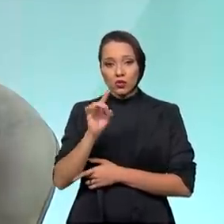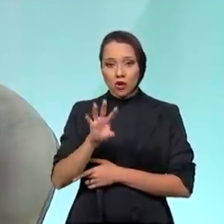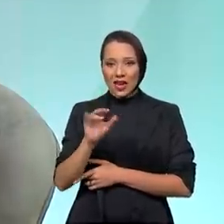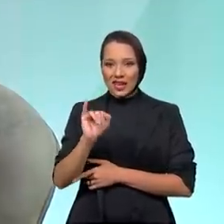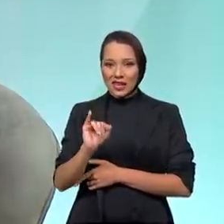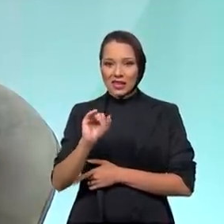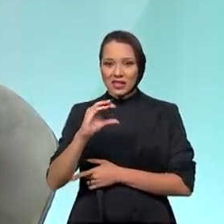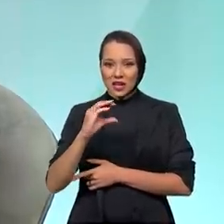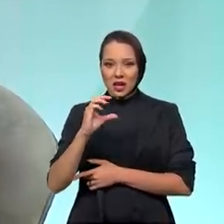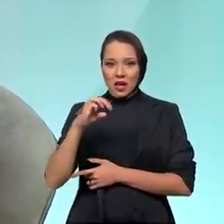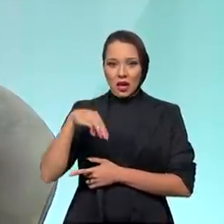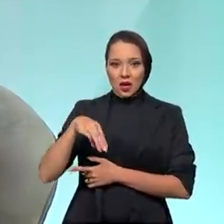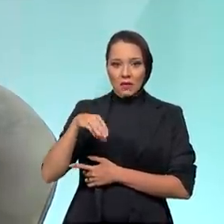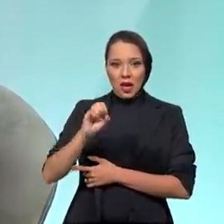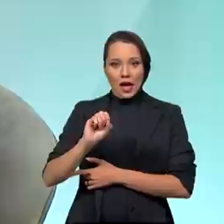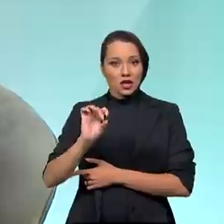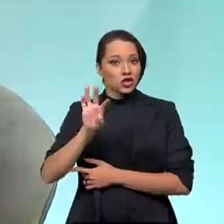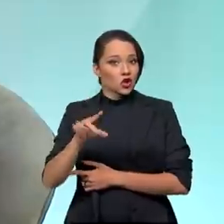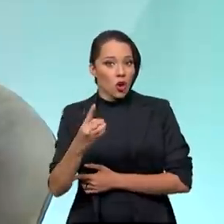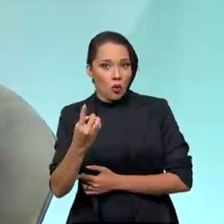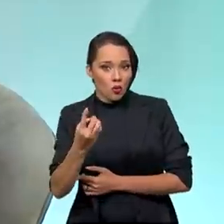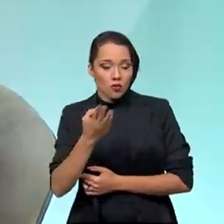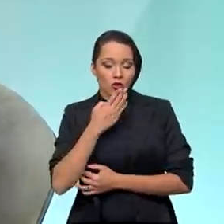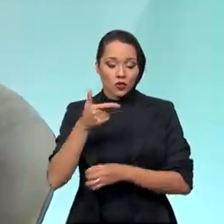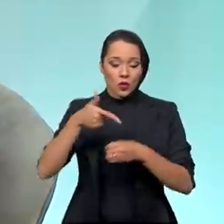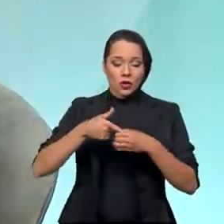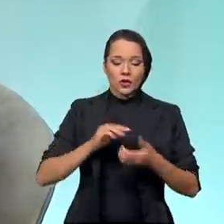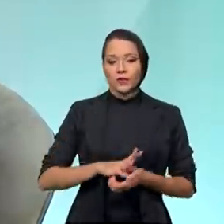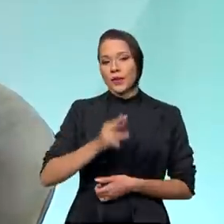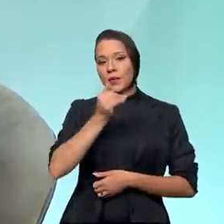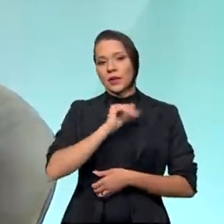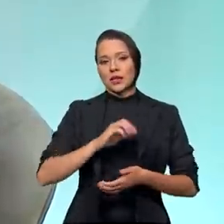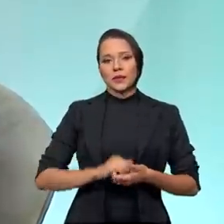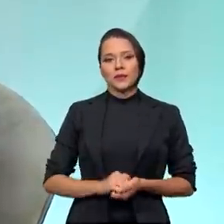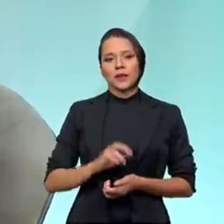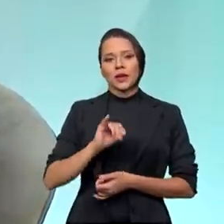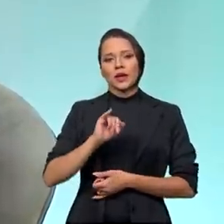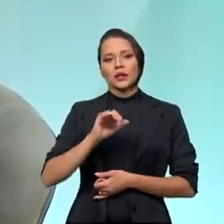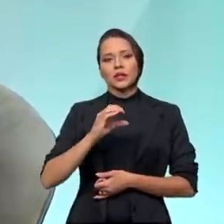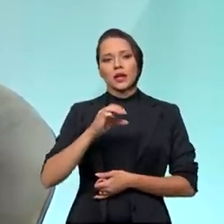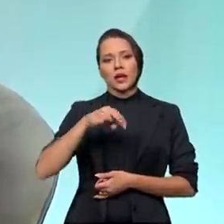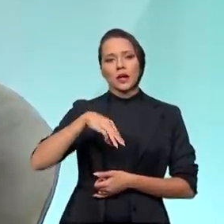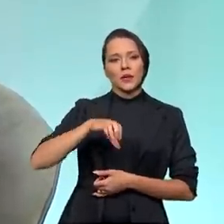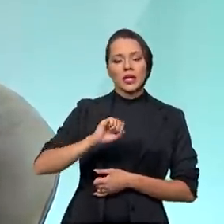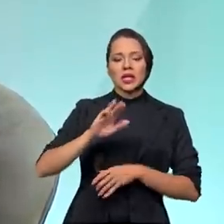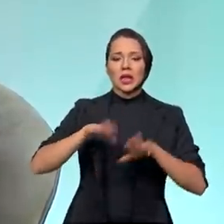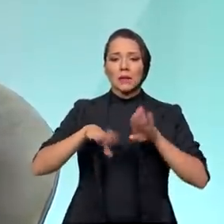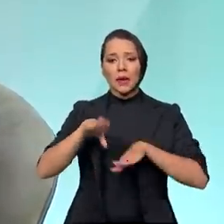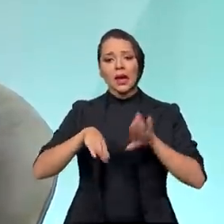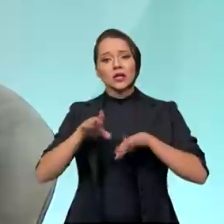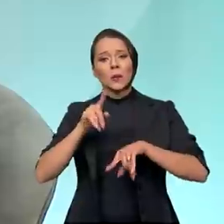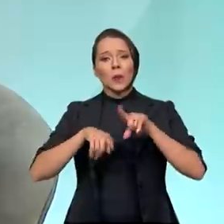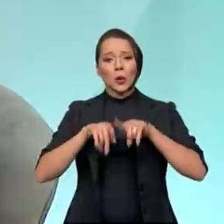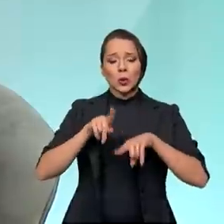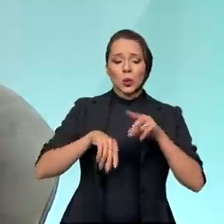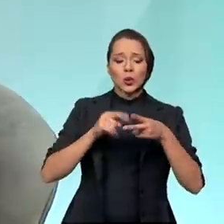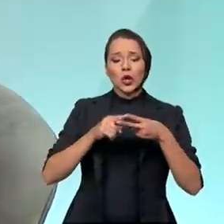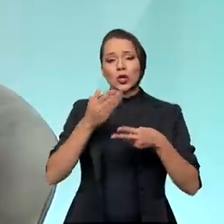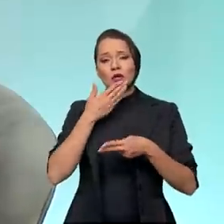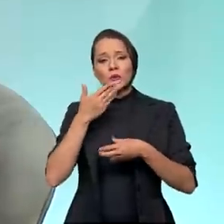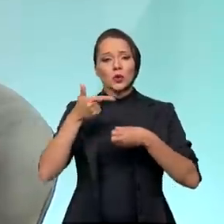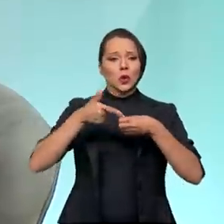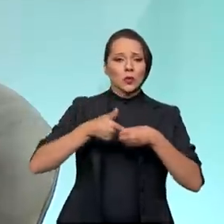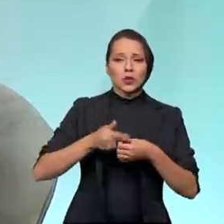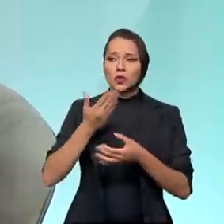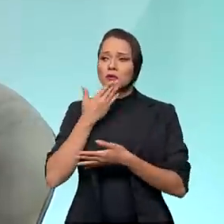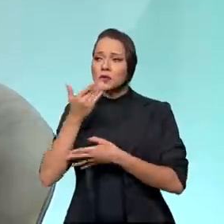ICMS por determinado combustível. Hoje, por exemplo, Paulo, o ICMS varia de produto para produto, de combustível para